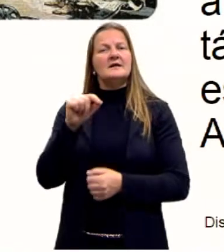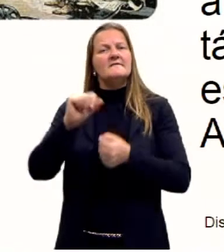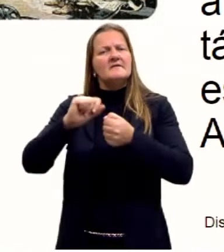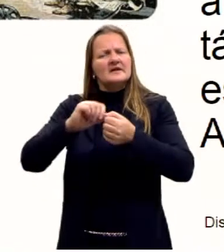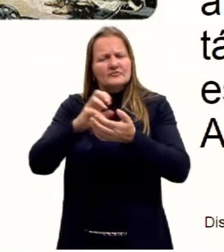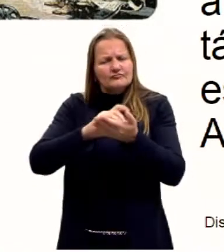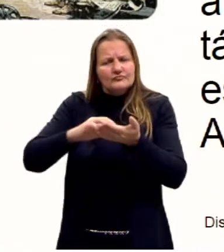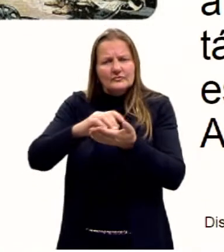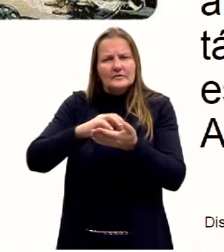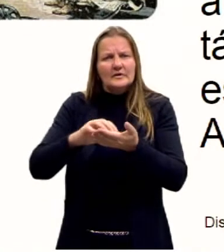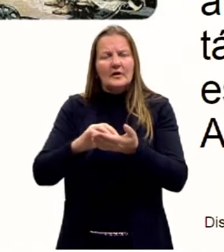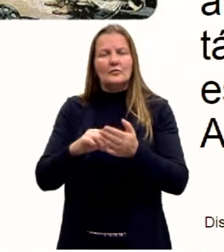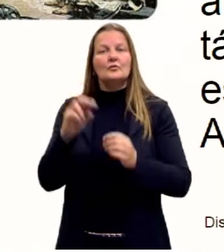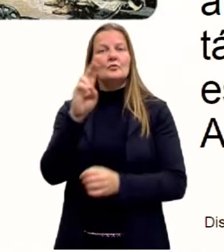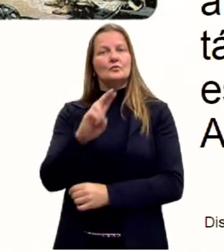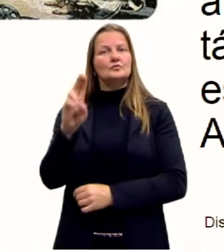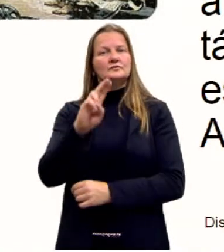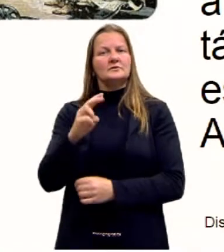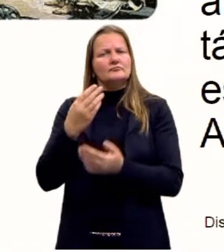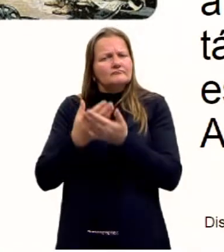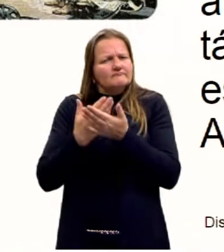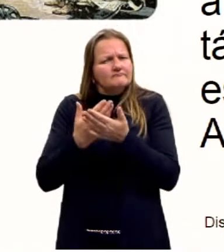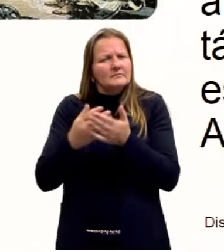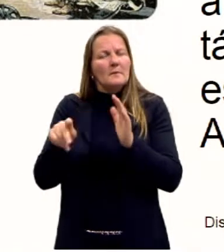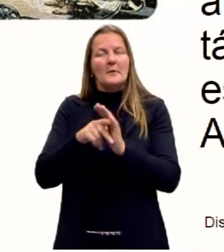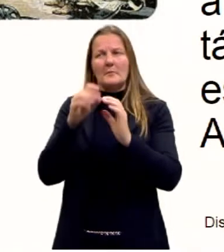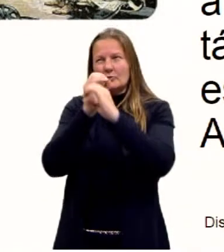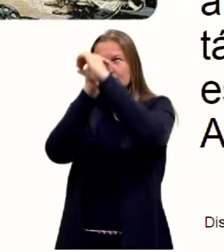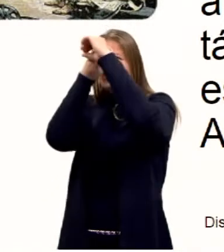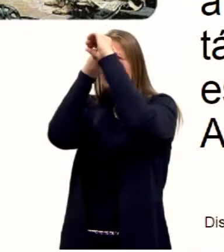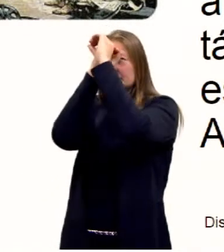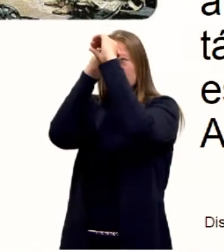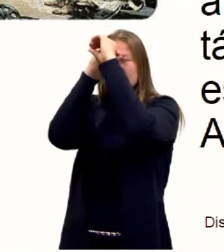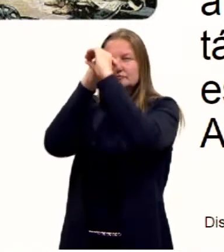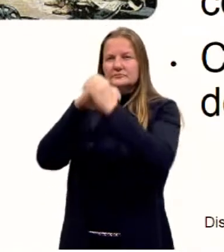cálculos para usá-los nos seus estudos da astronomia.